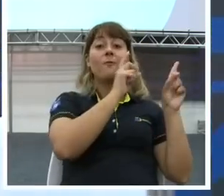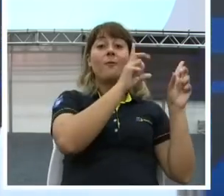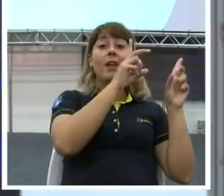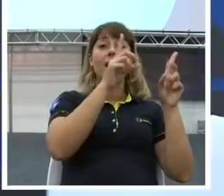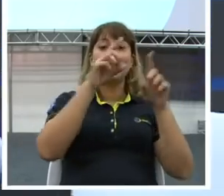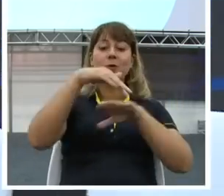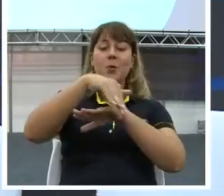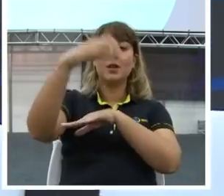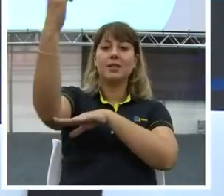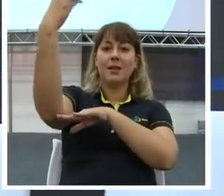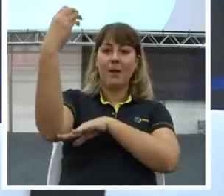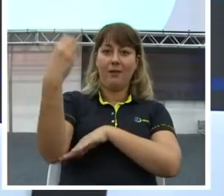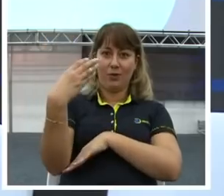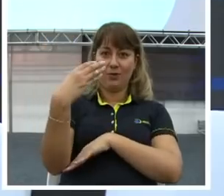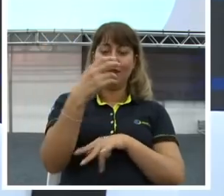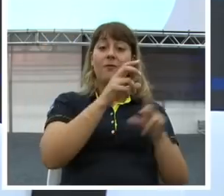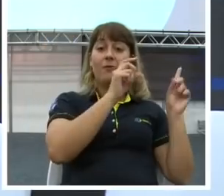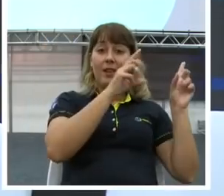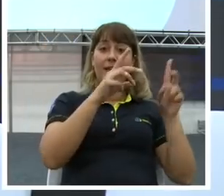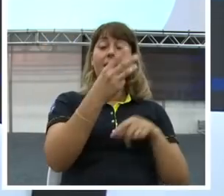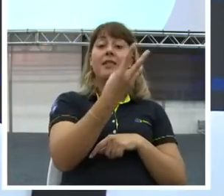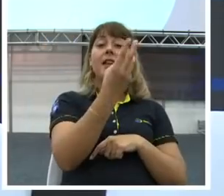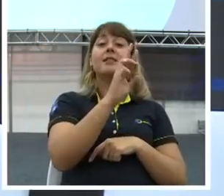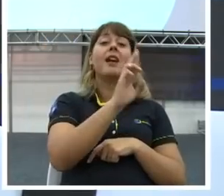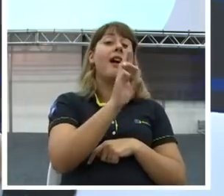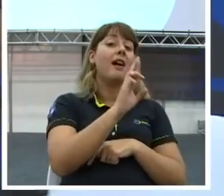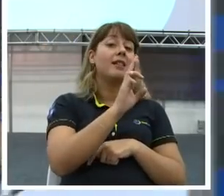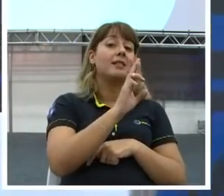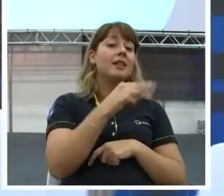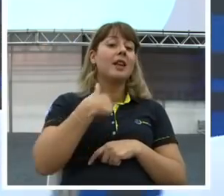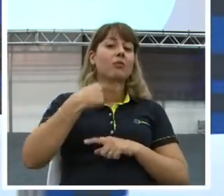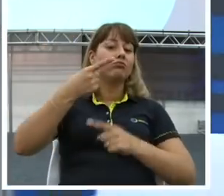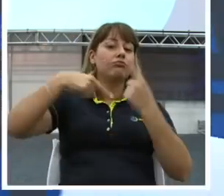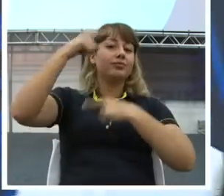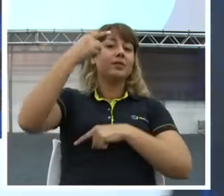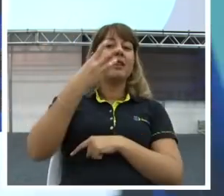Hã? O outro economista estudou na Inglaterra.